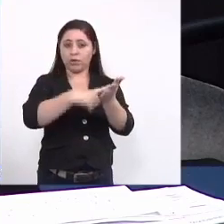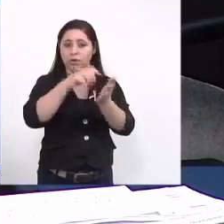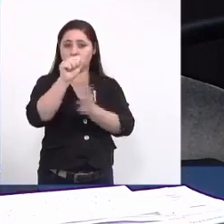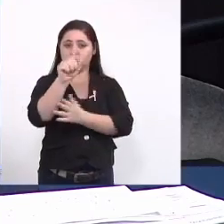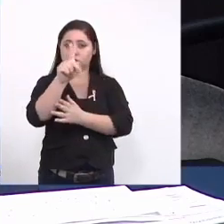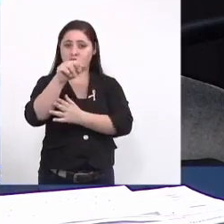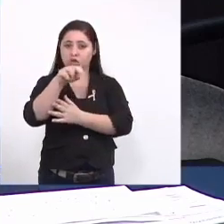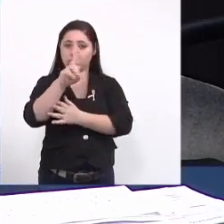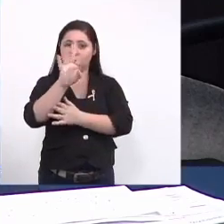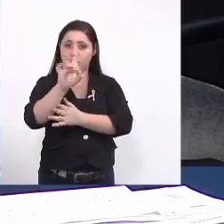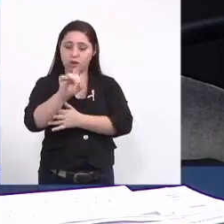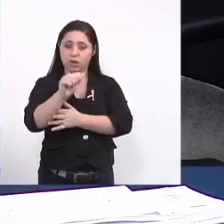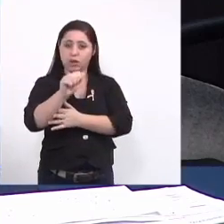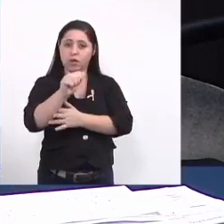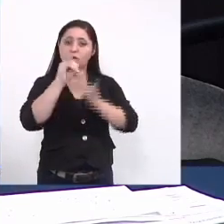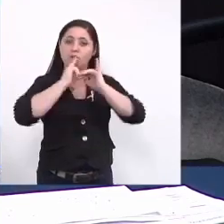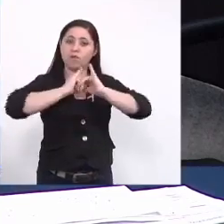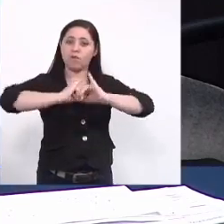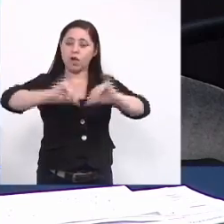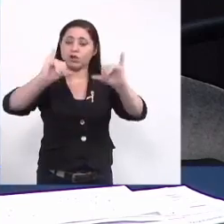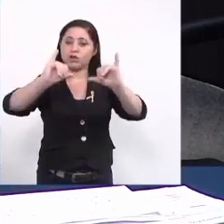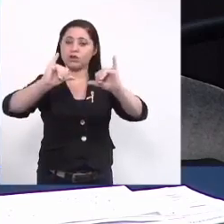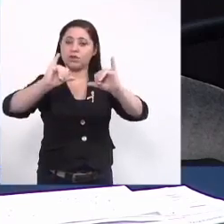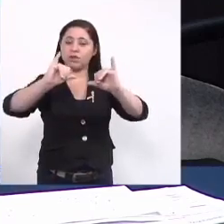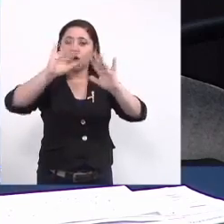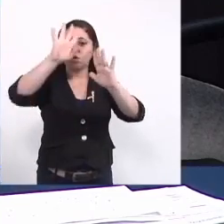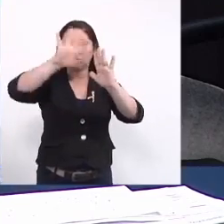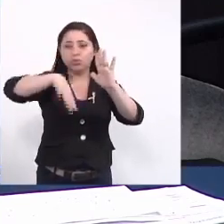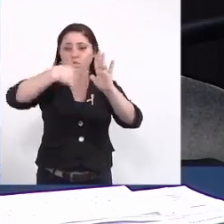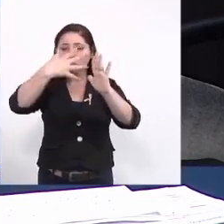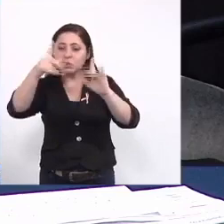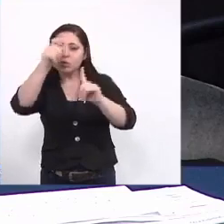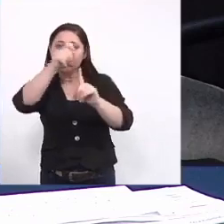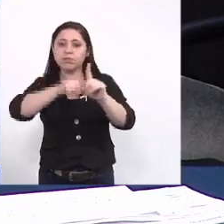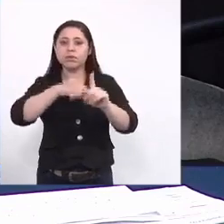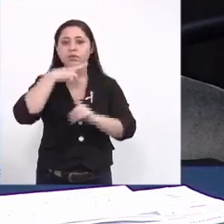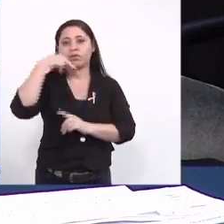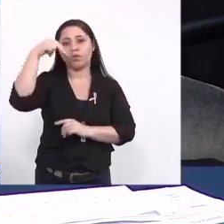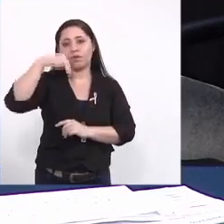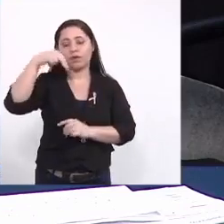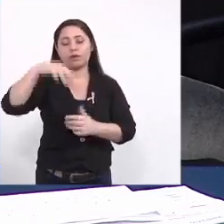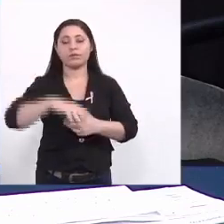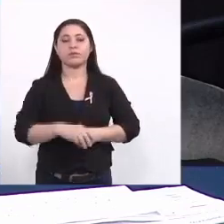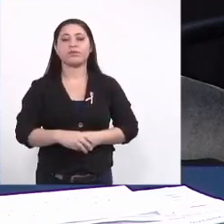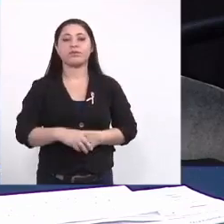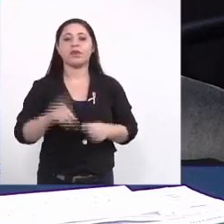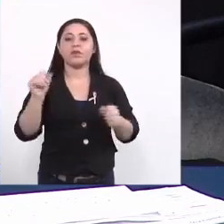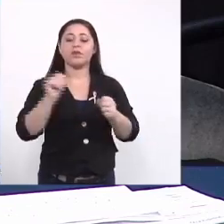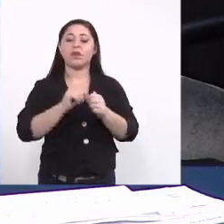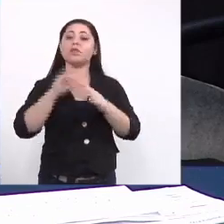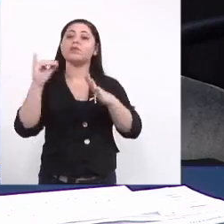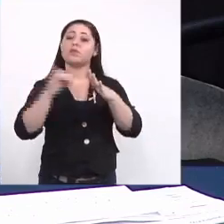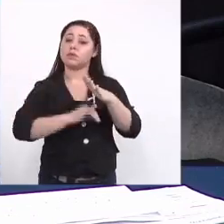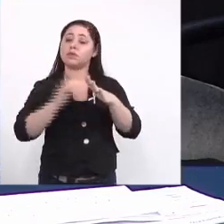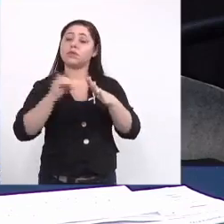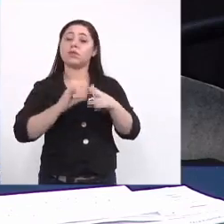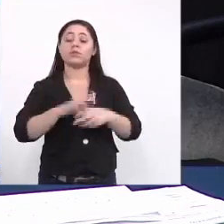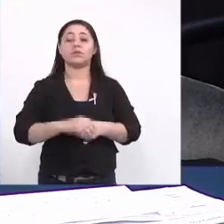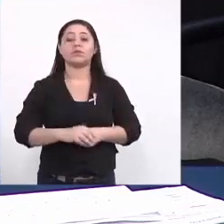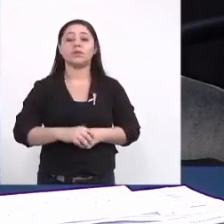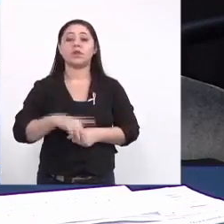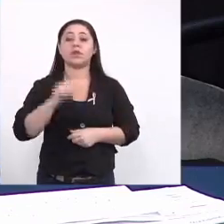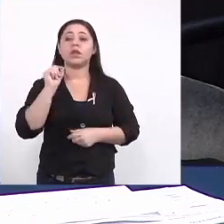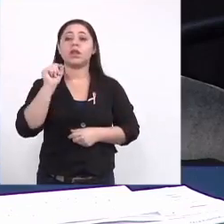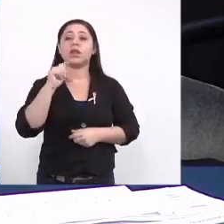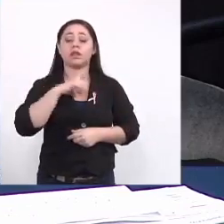onde nós vamos divulgar essa agenda do mês de novembro é feito pelas entidades então quem tiver